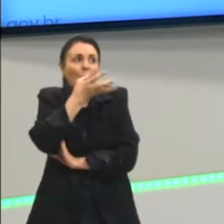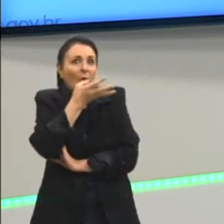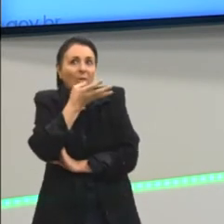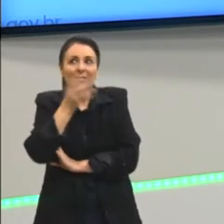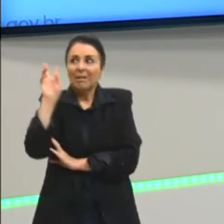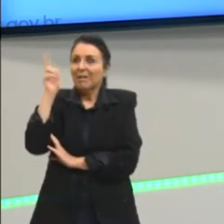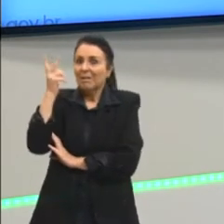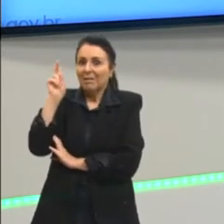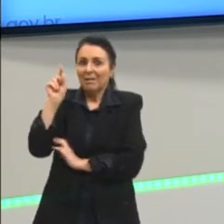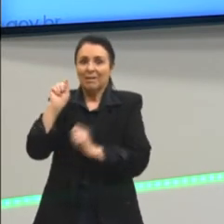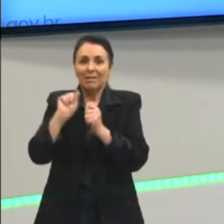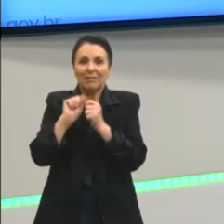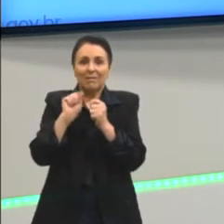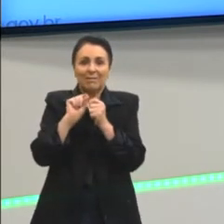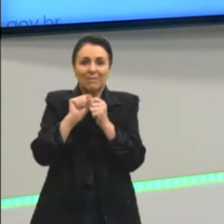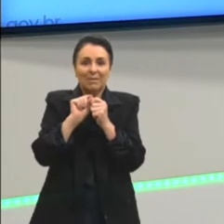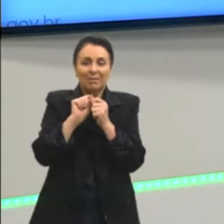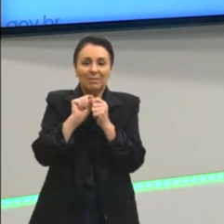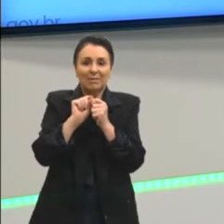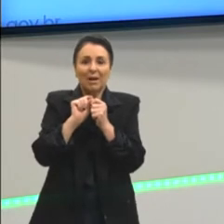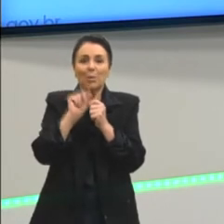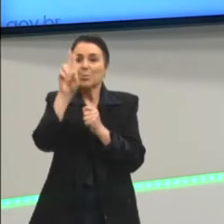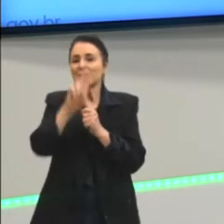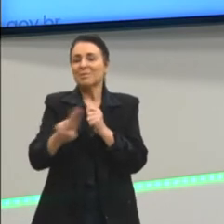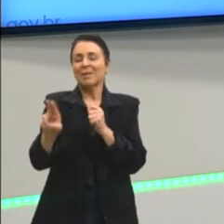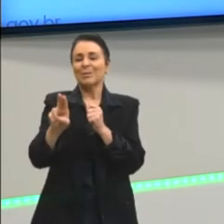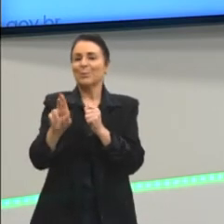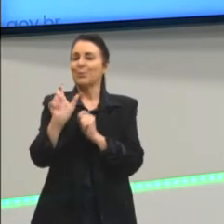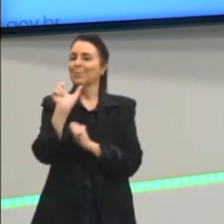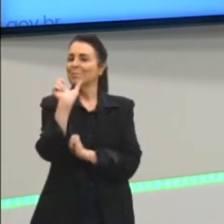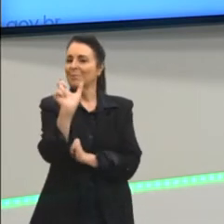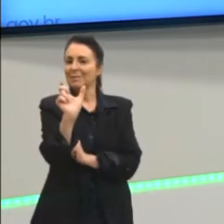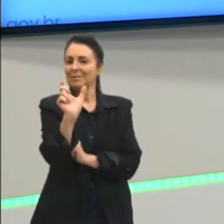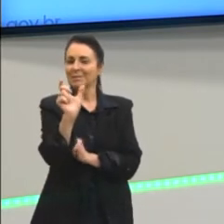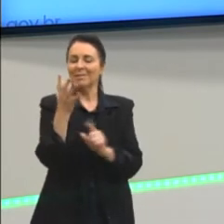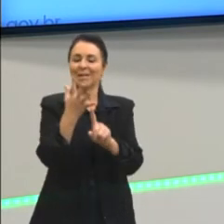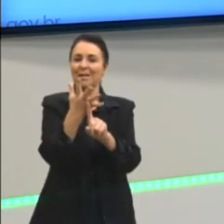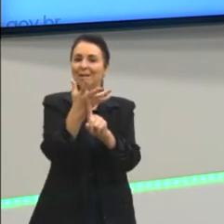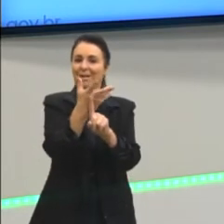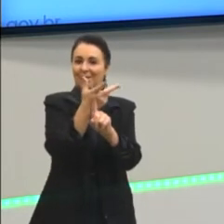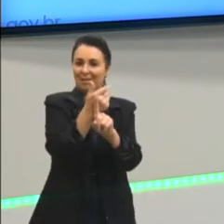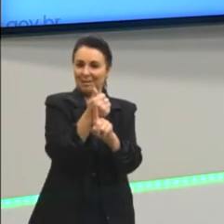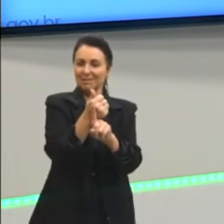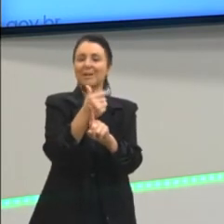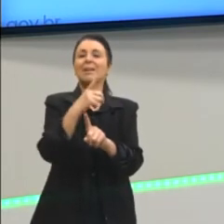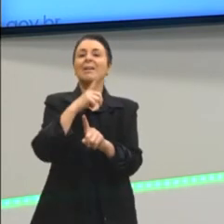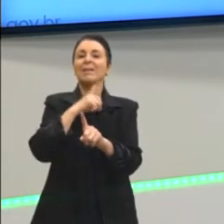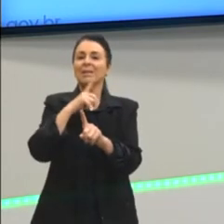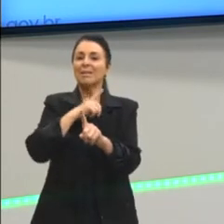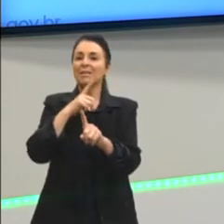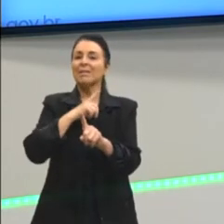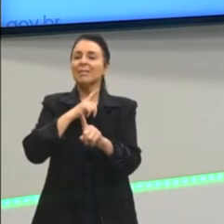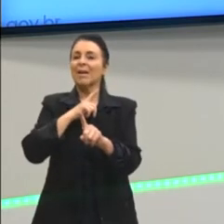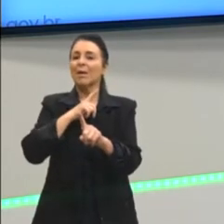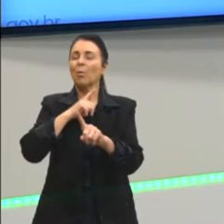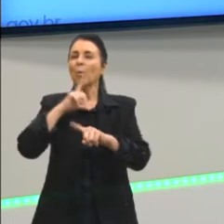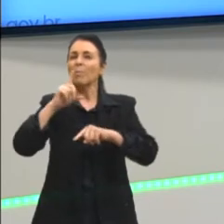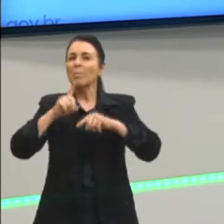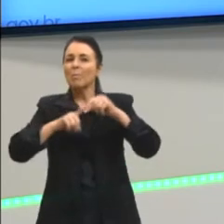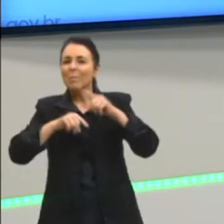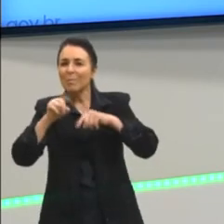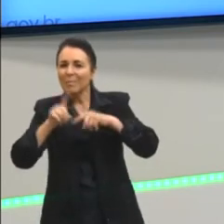feita a partir de palavras. Então, ela é uma arte que tem como instrumento, como